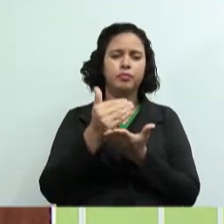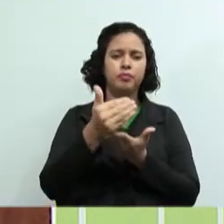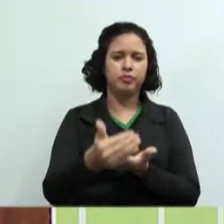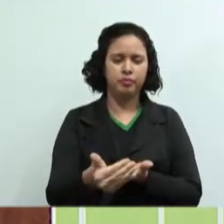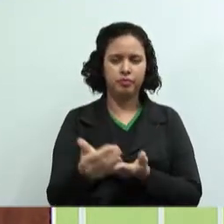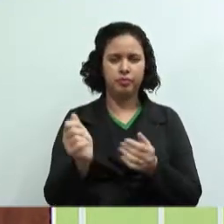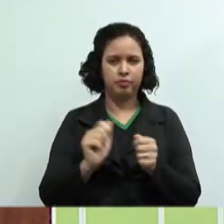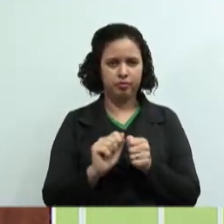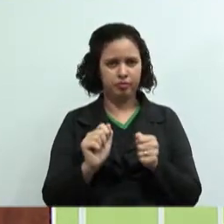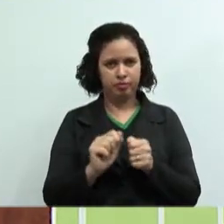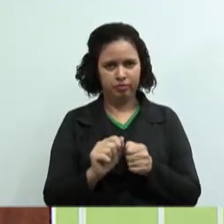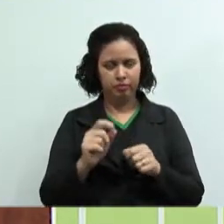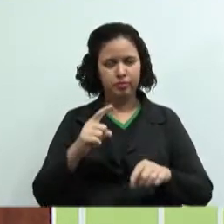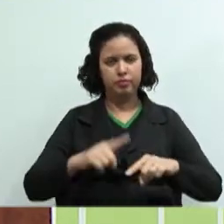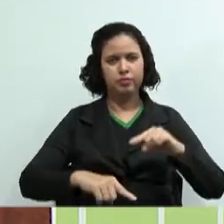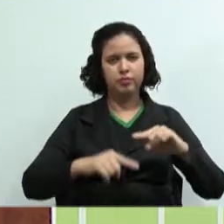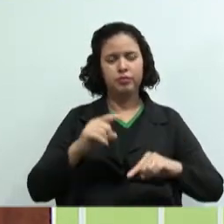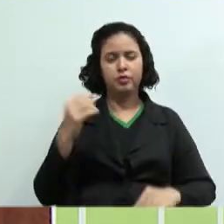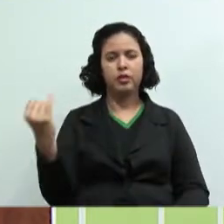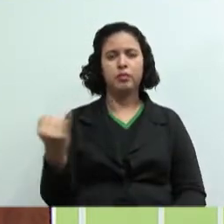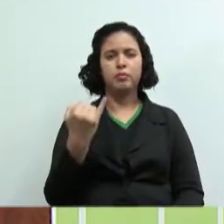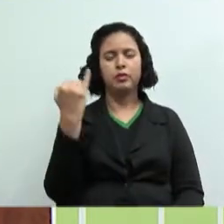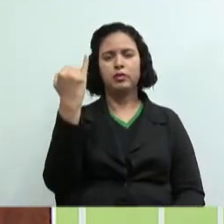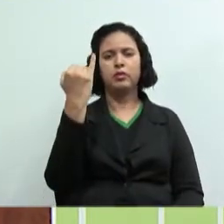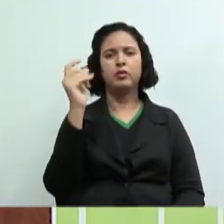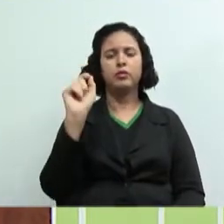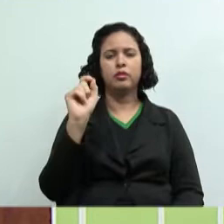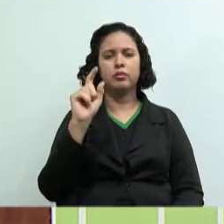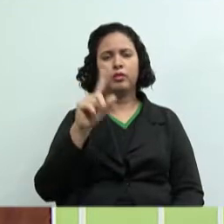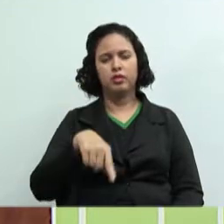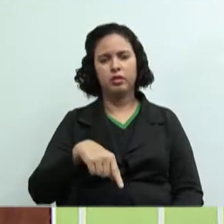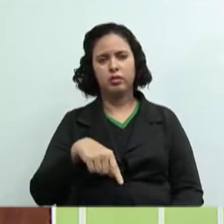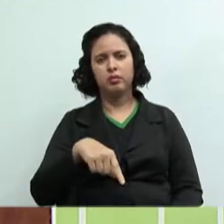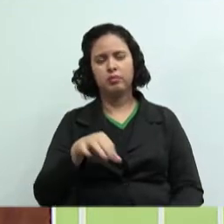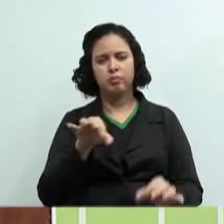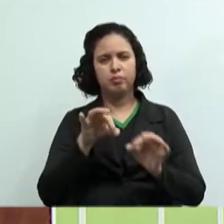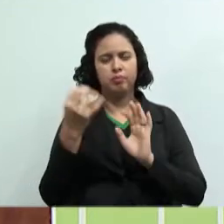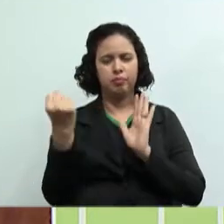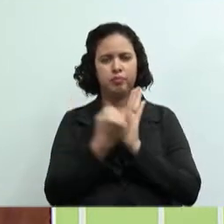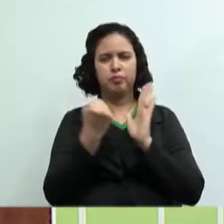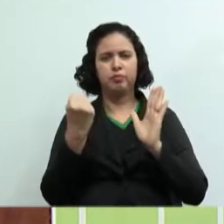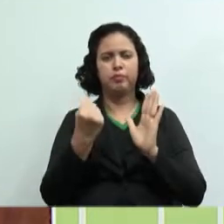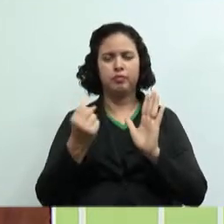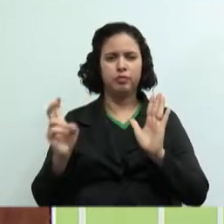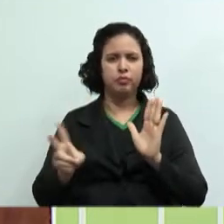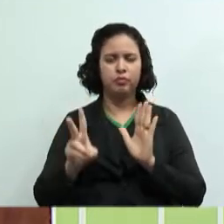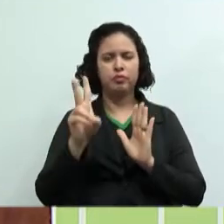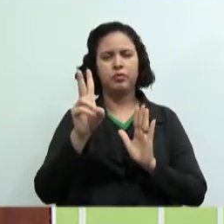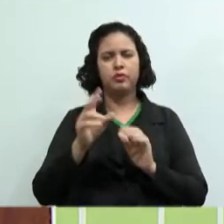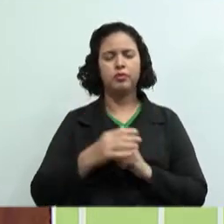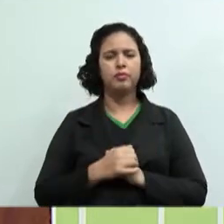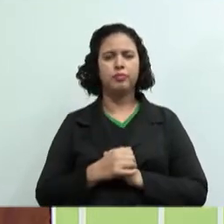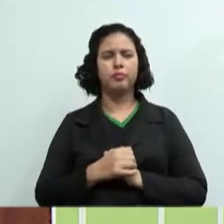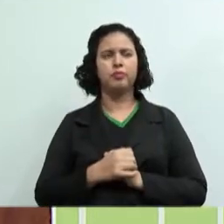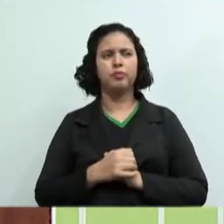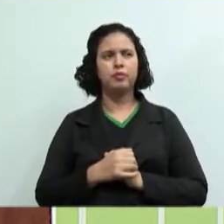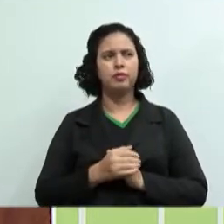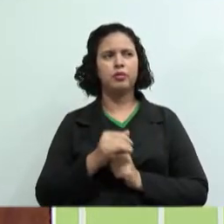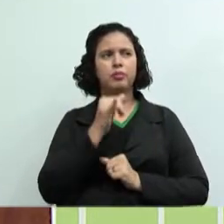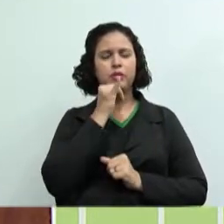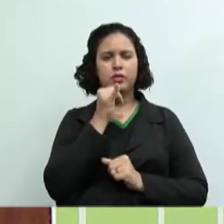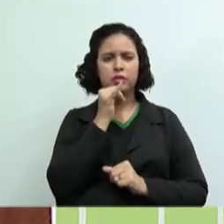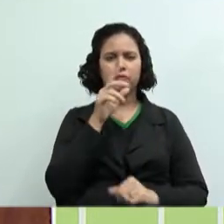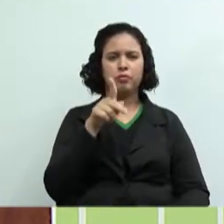produtos. E é importante para quê também? Para a formação do preço. Então eu não posso. Meu pudim, os custos foram